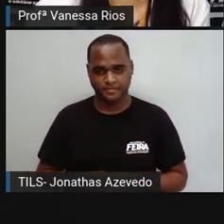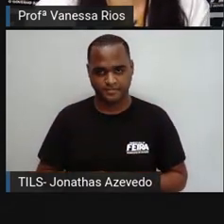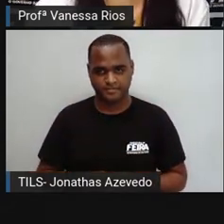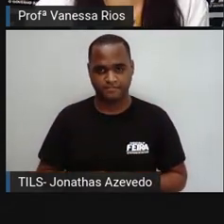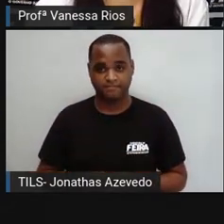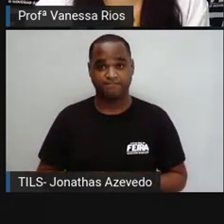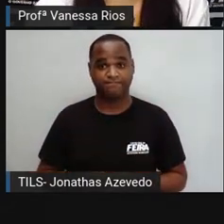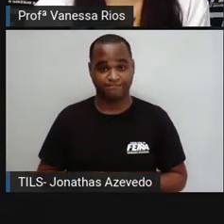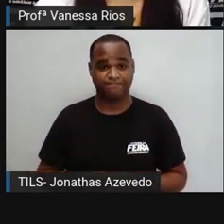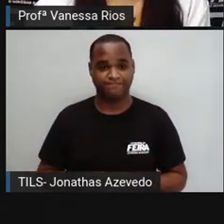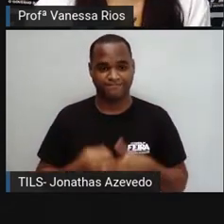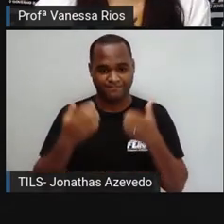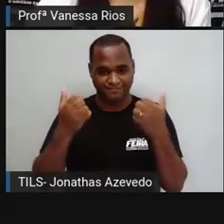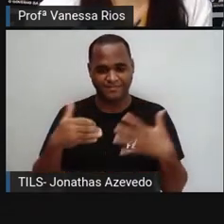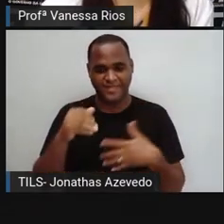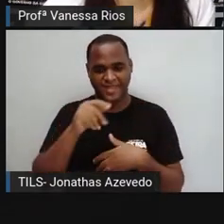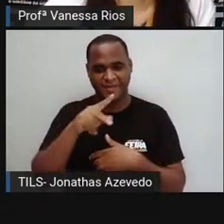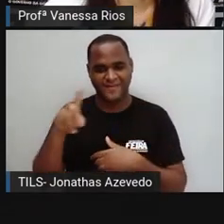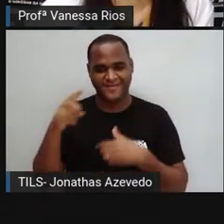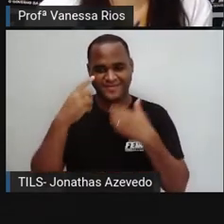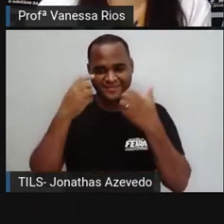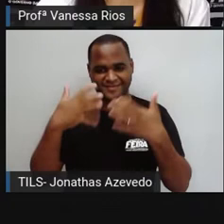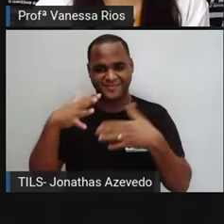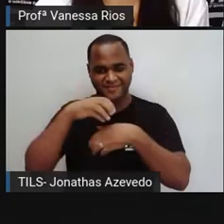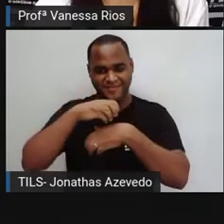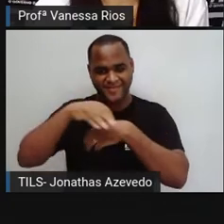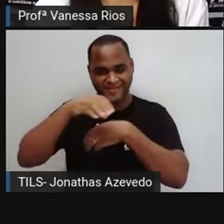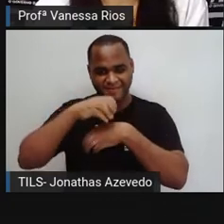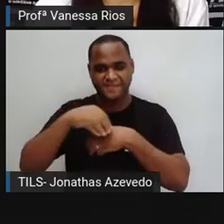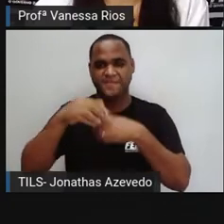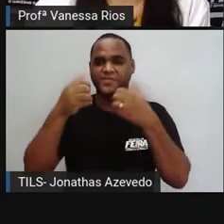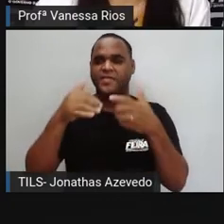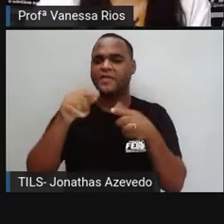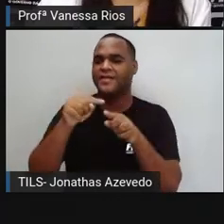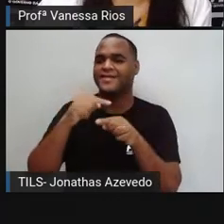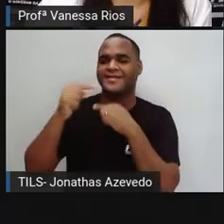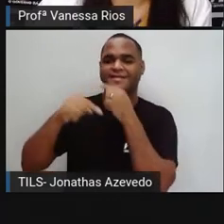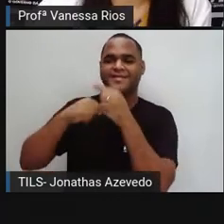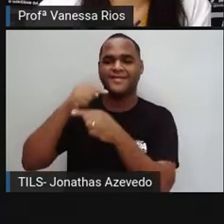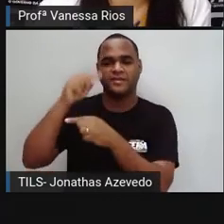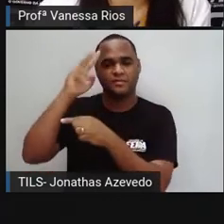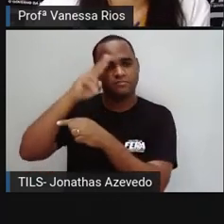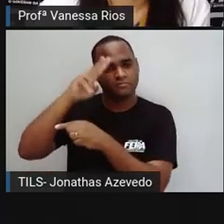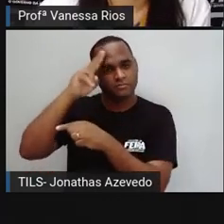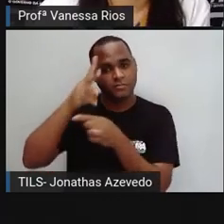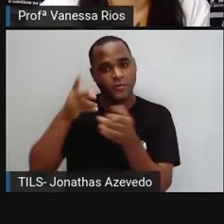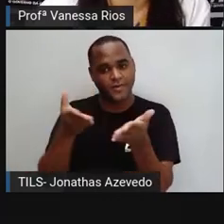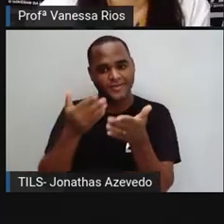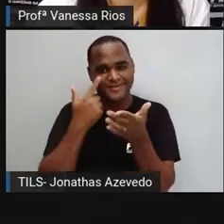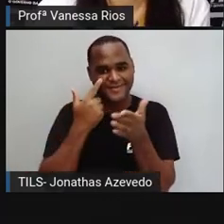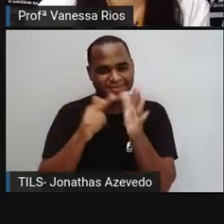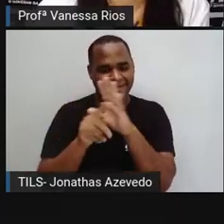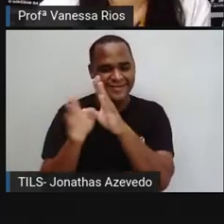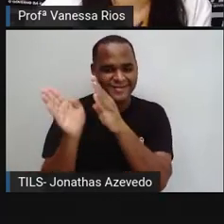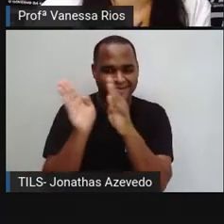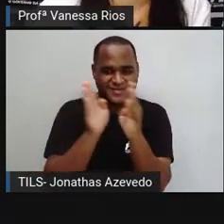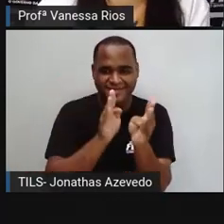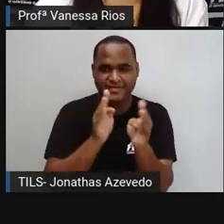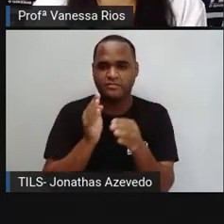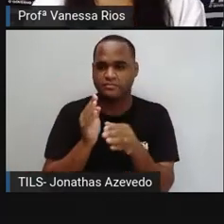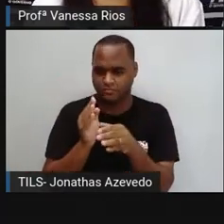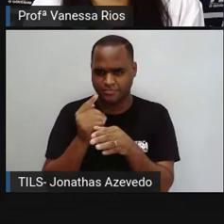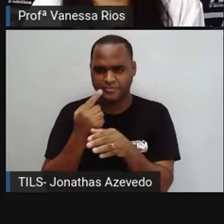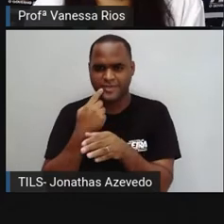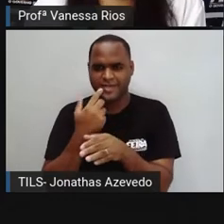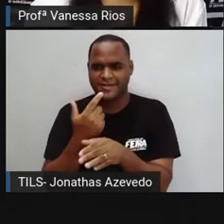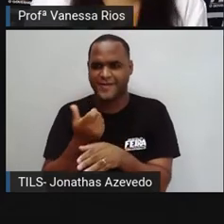E aí, a Pró traz esses questionamentos, para a gente lembrar, recordando do que foi passado aí no vídeo. Você sabe o que é